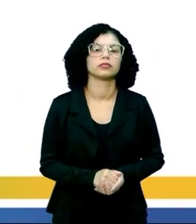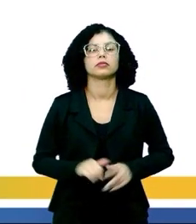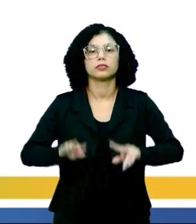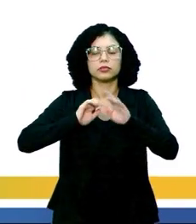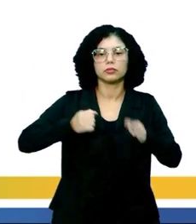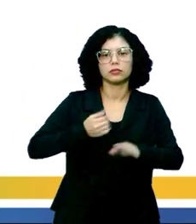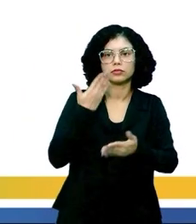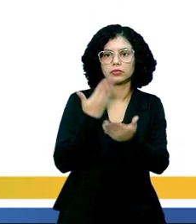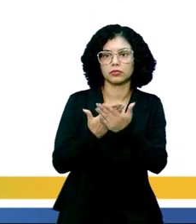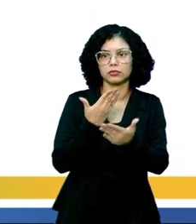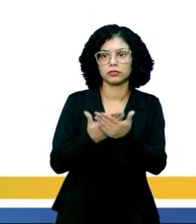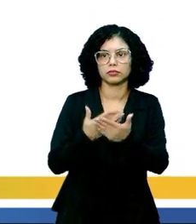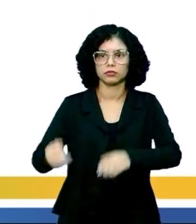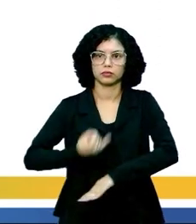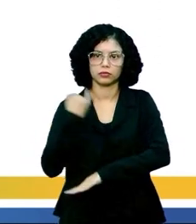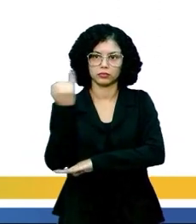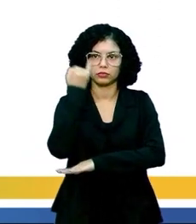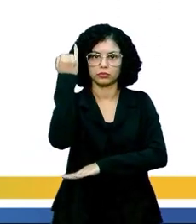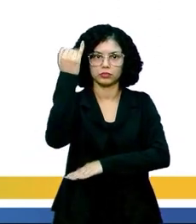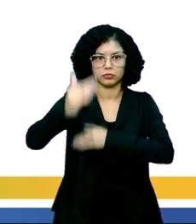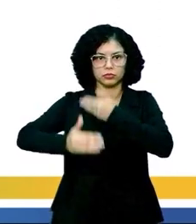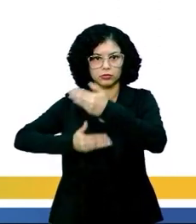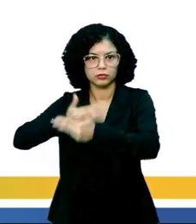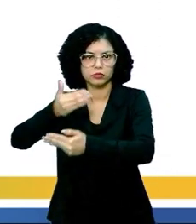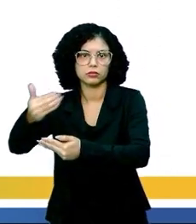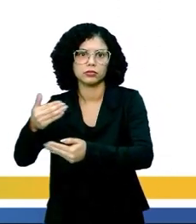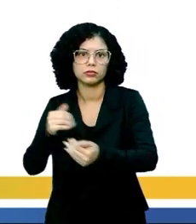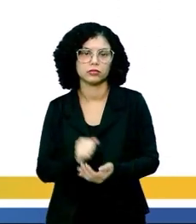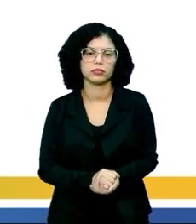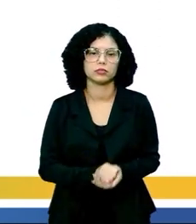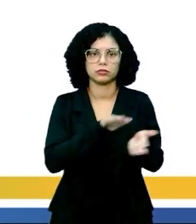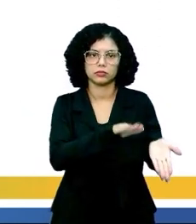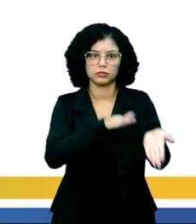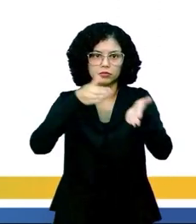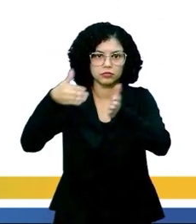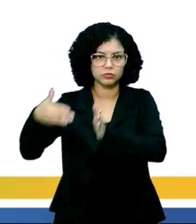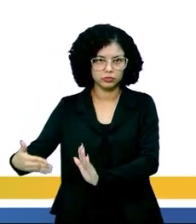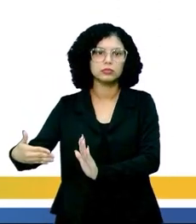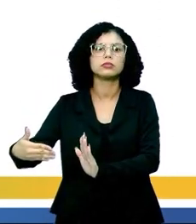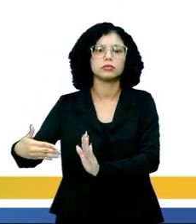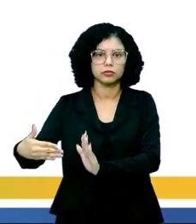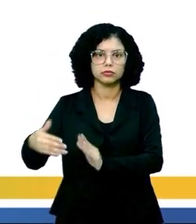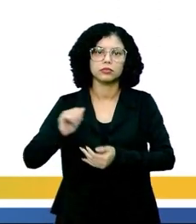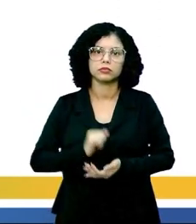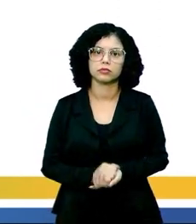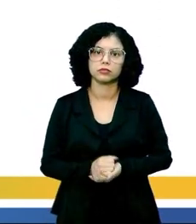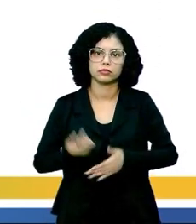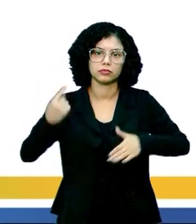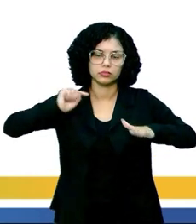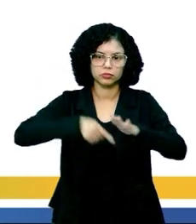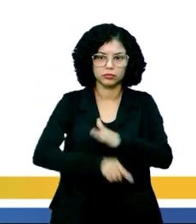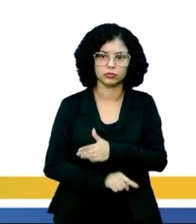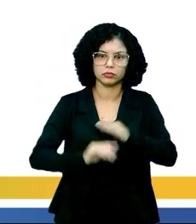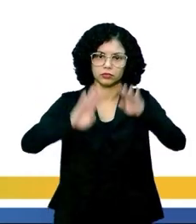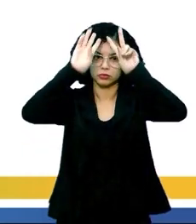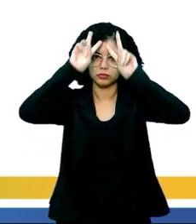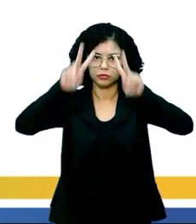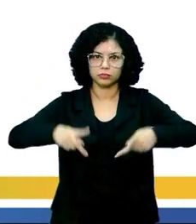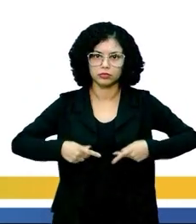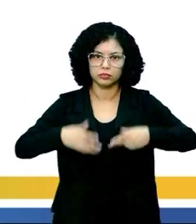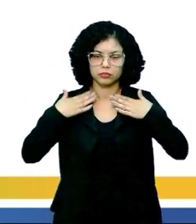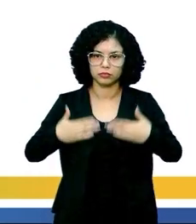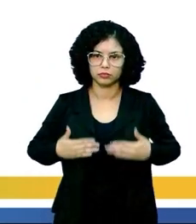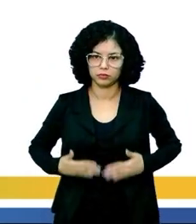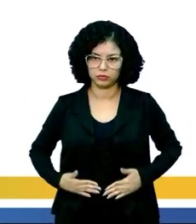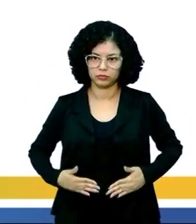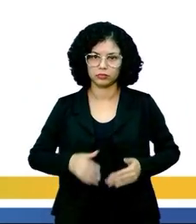humana, ele é um ramo de estudo sobre os principais processos que se passam no interior do organismo